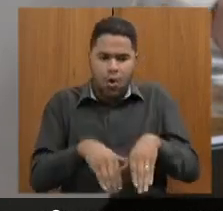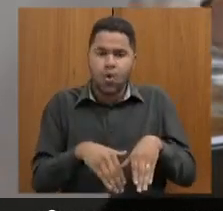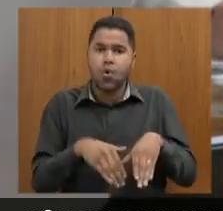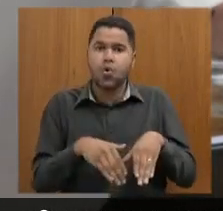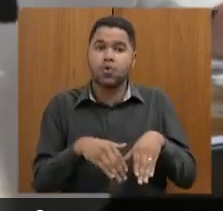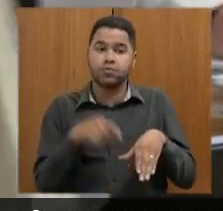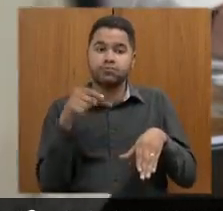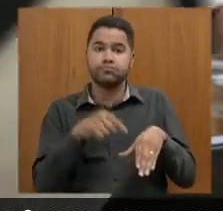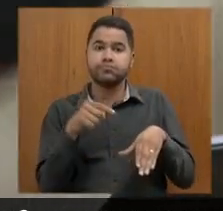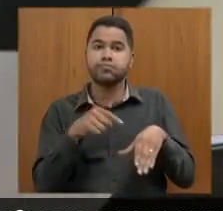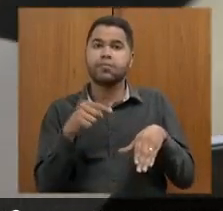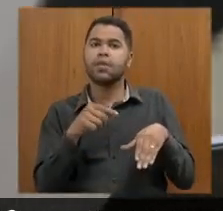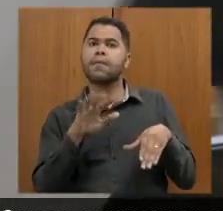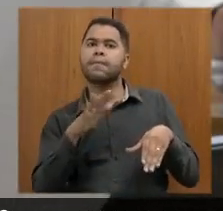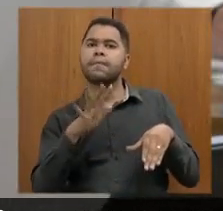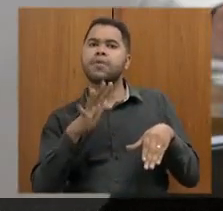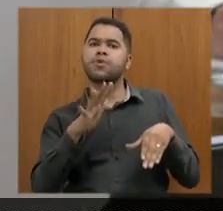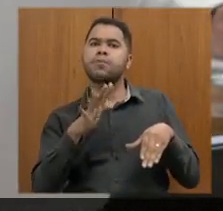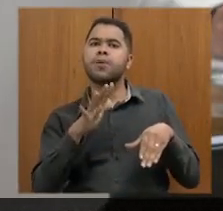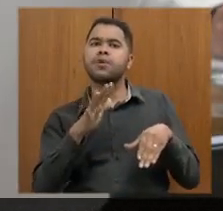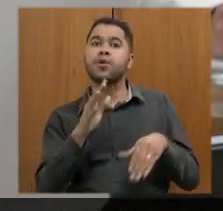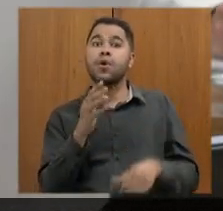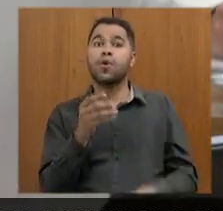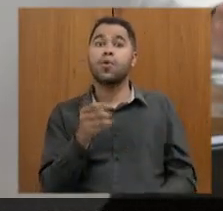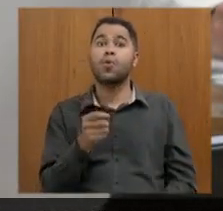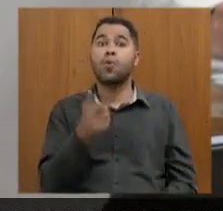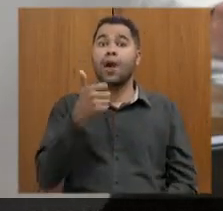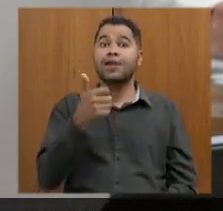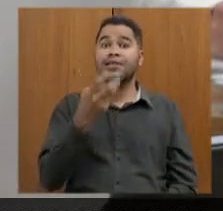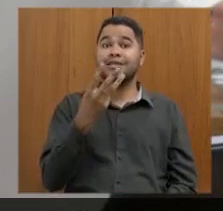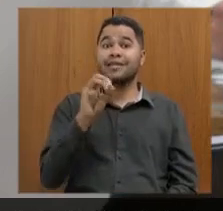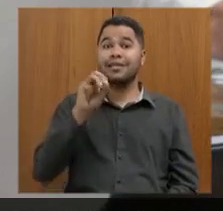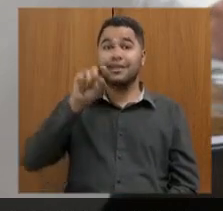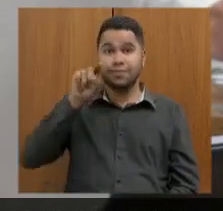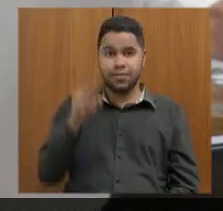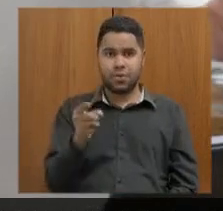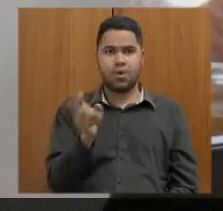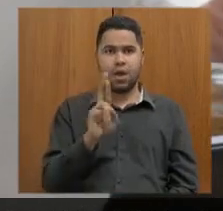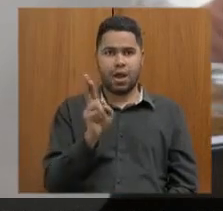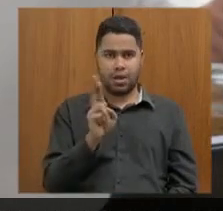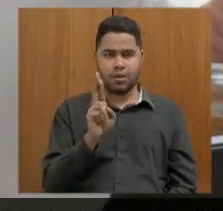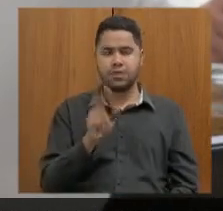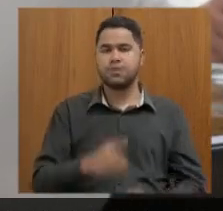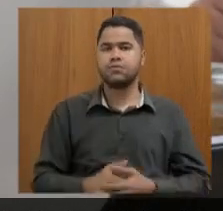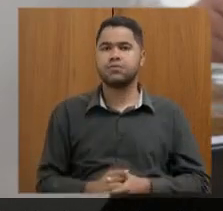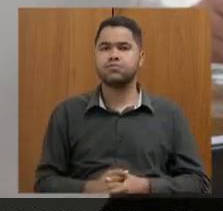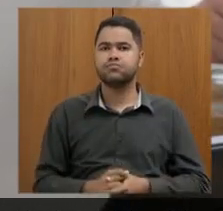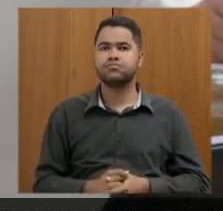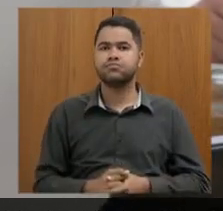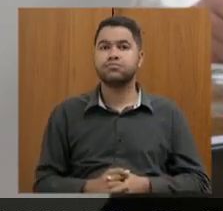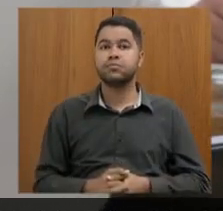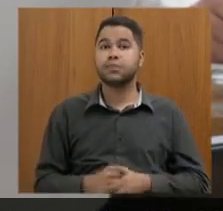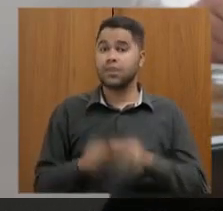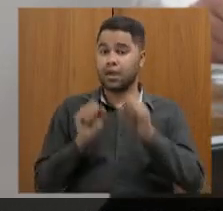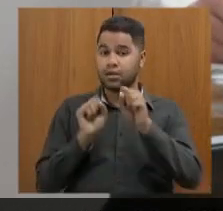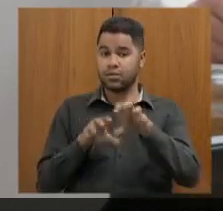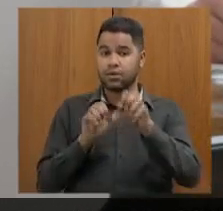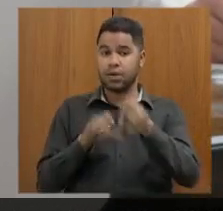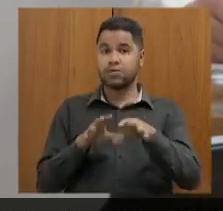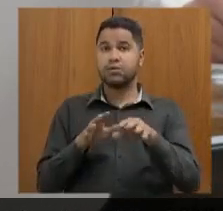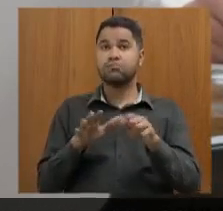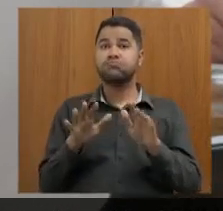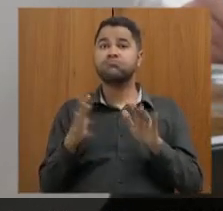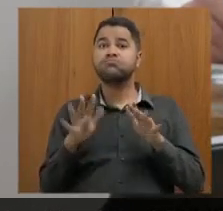cuja média de remuneração dos cargos é de quase 30 mil reais, um dos cargos do concurso, não é a educação, a nossa